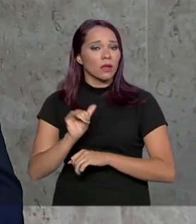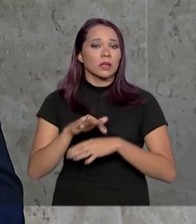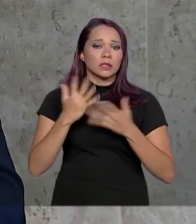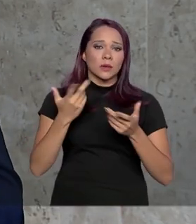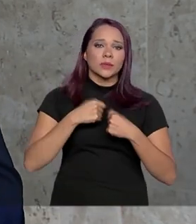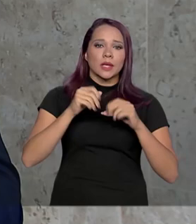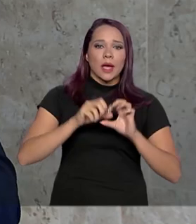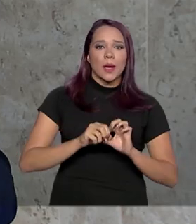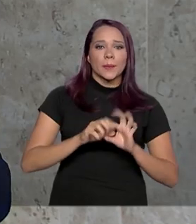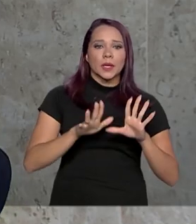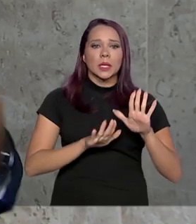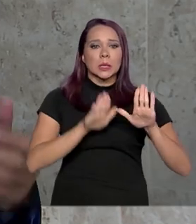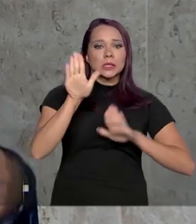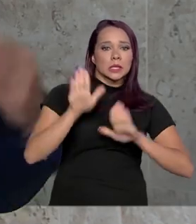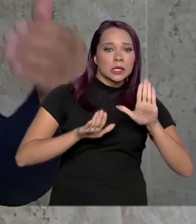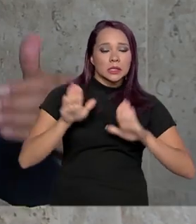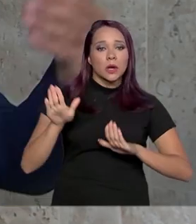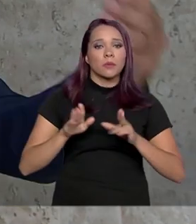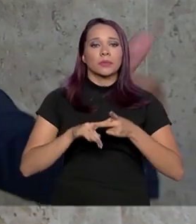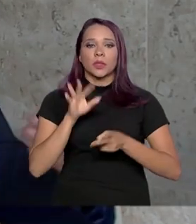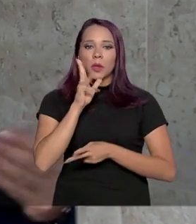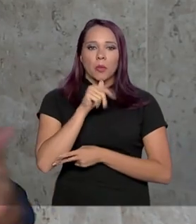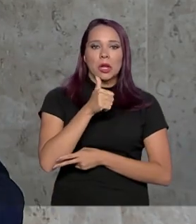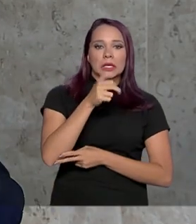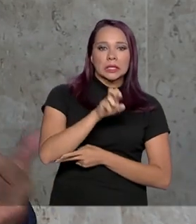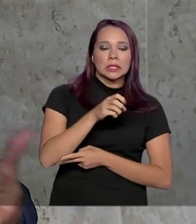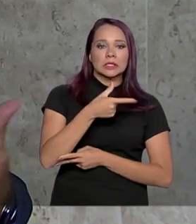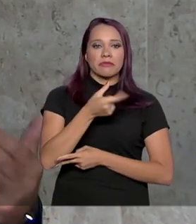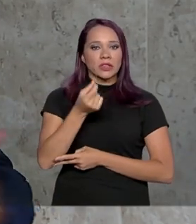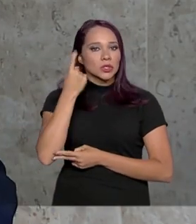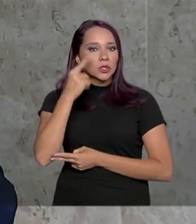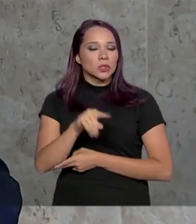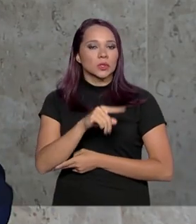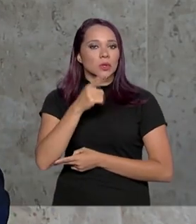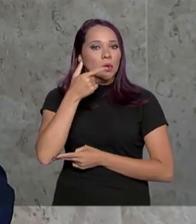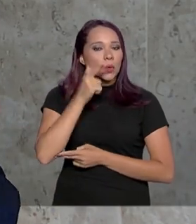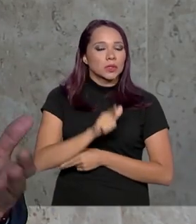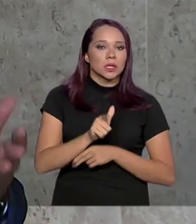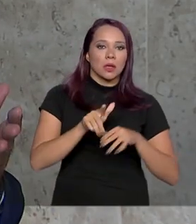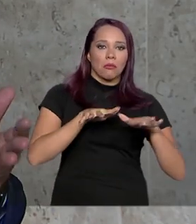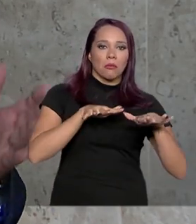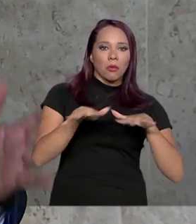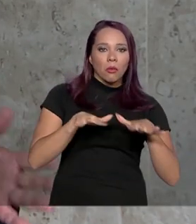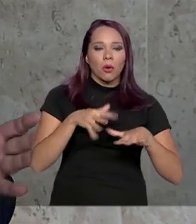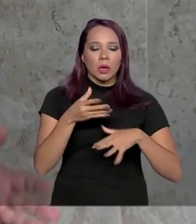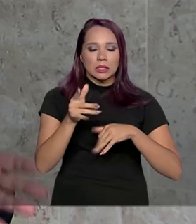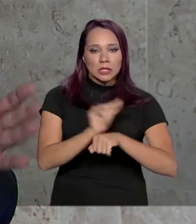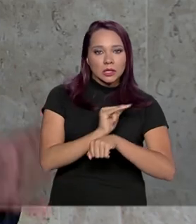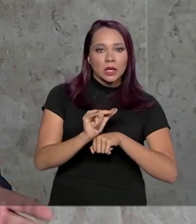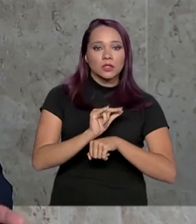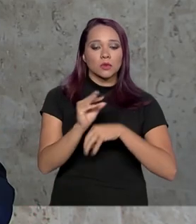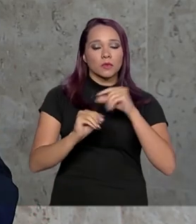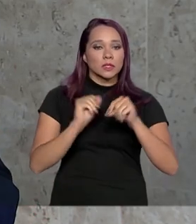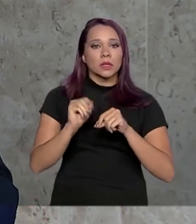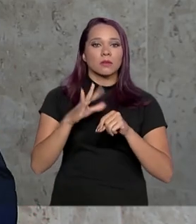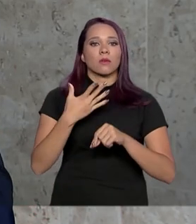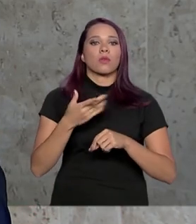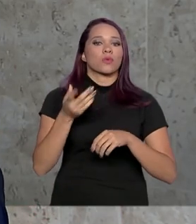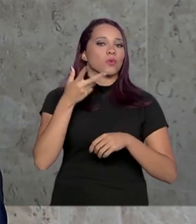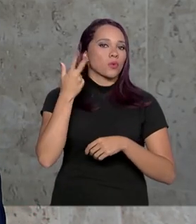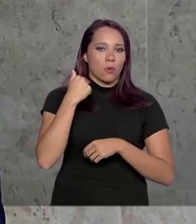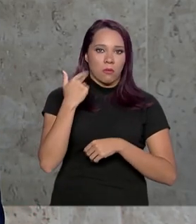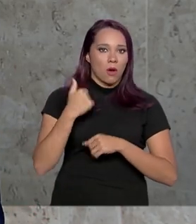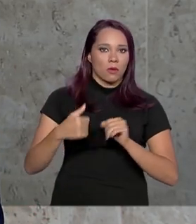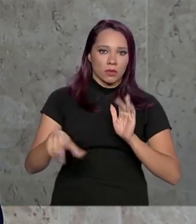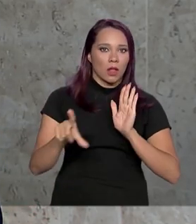licitação. Senão você leva 15, 20 dias para poder conseguir se movimentar quando você está no status normal da lei